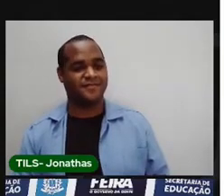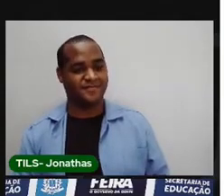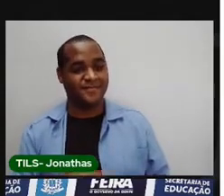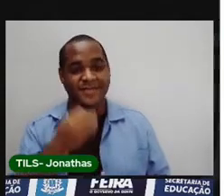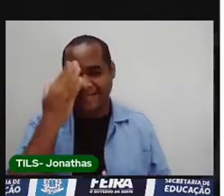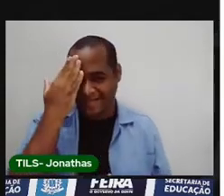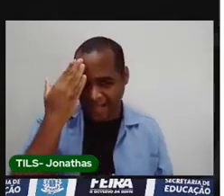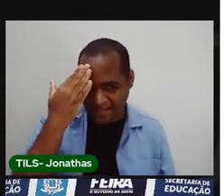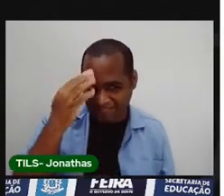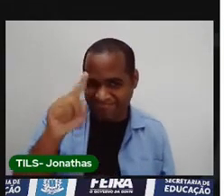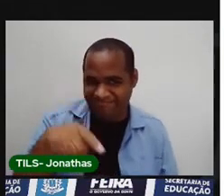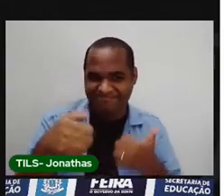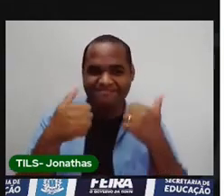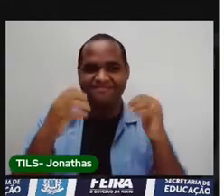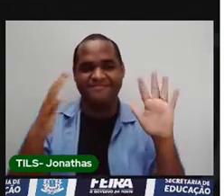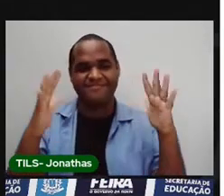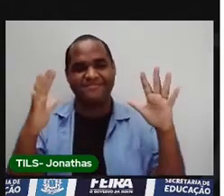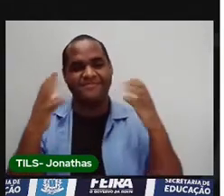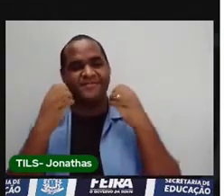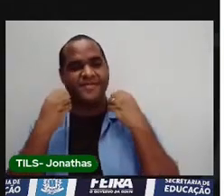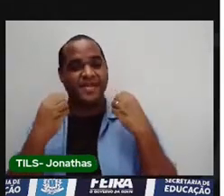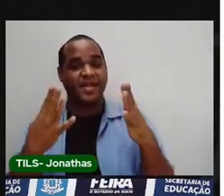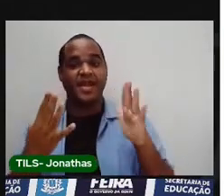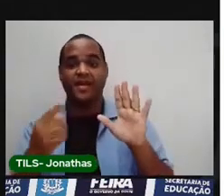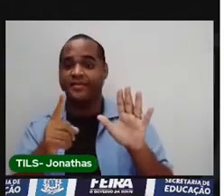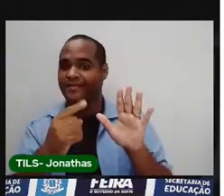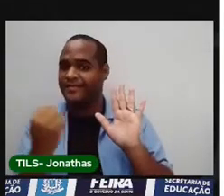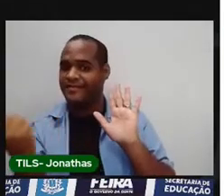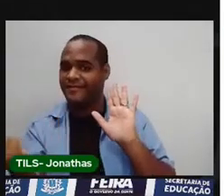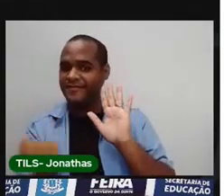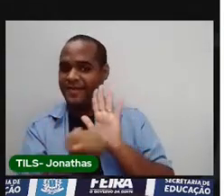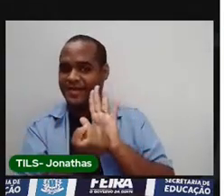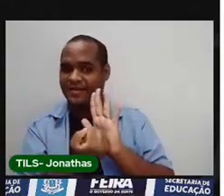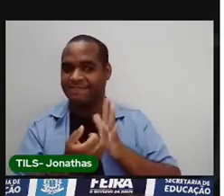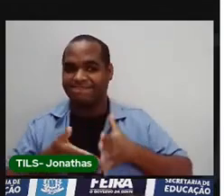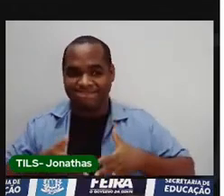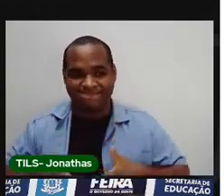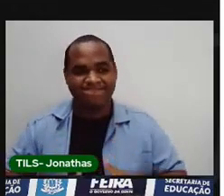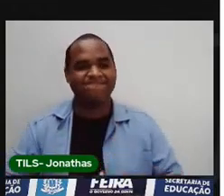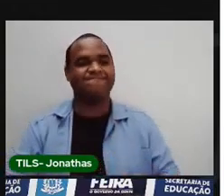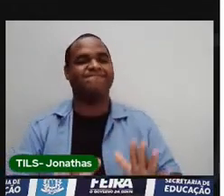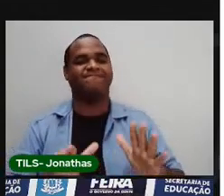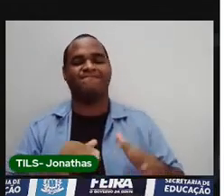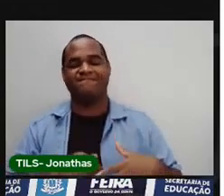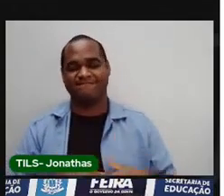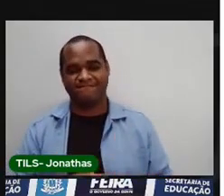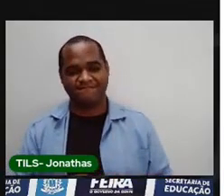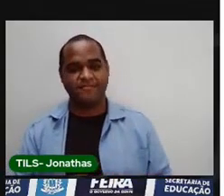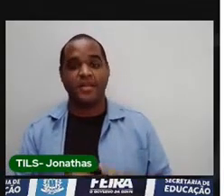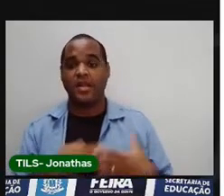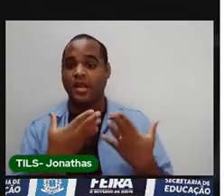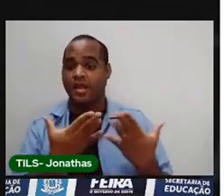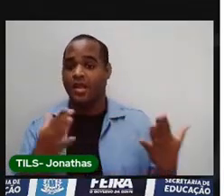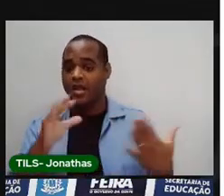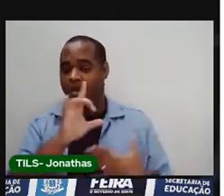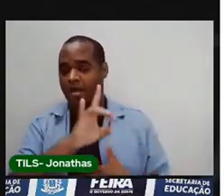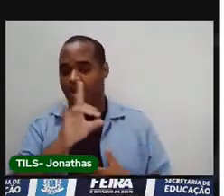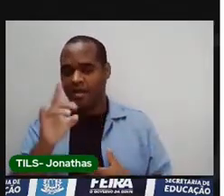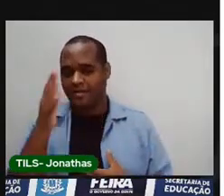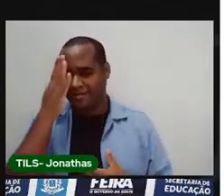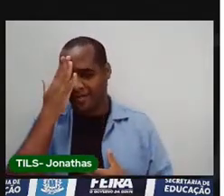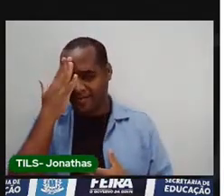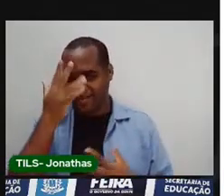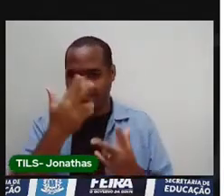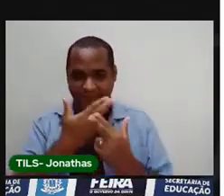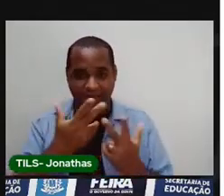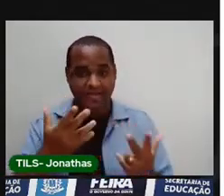Sabe, né? Muito bem. É a nossa certidão de nascimento. Cada um de nós tem uma